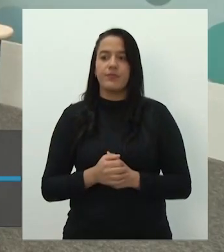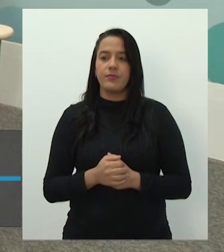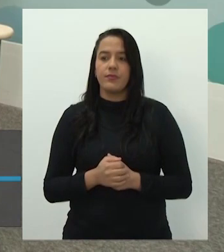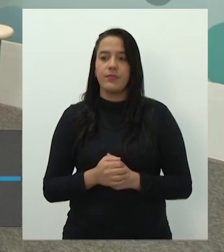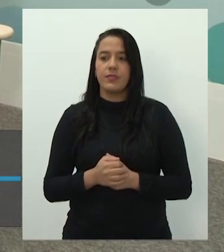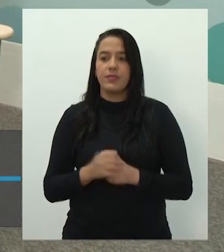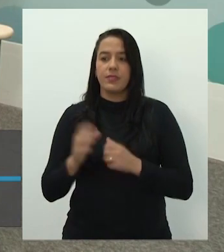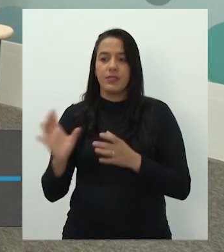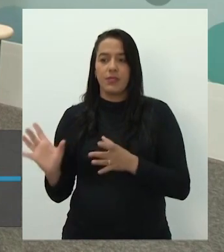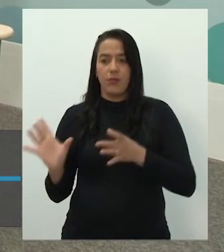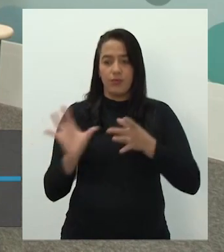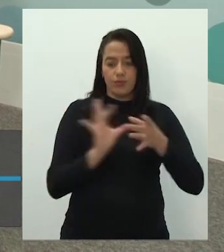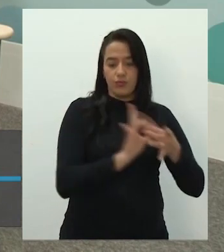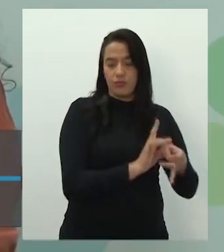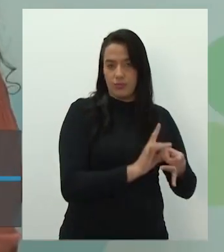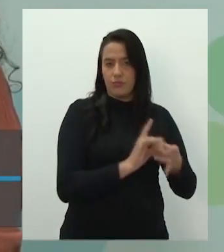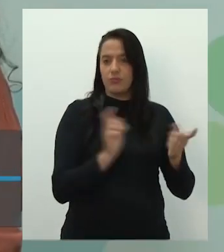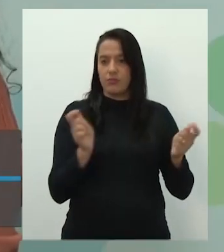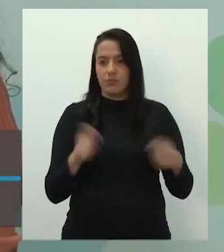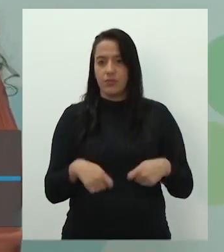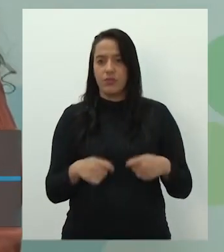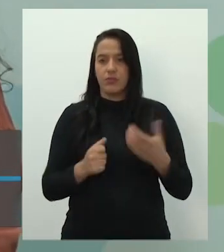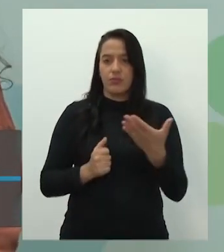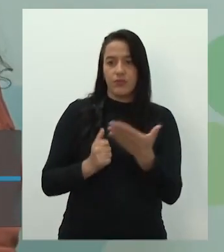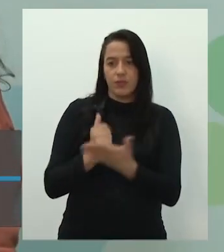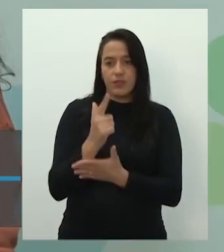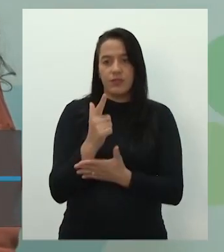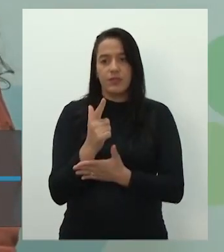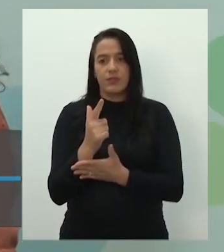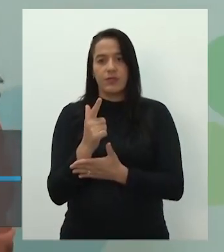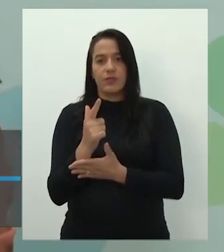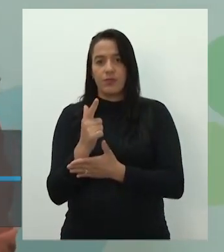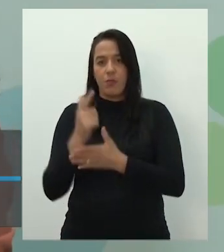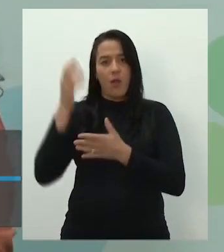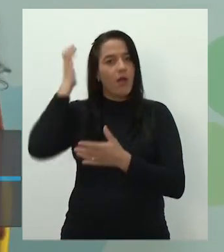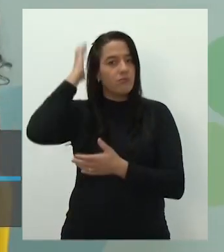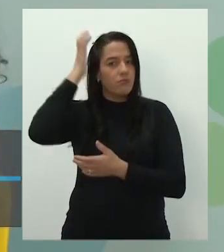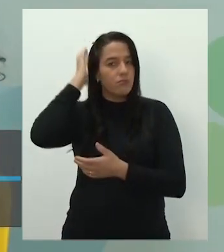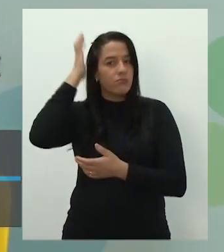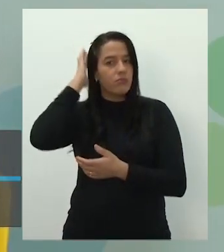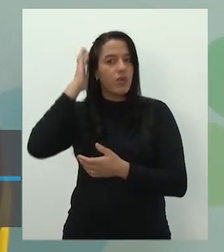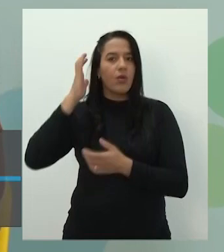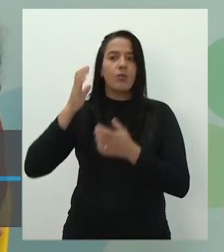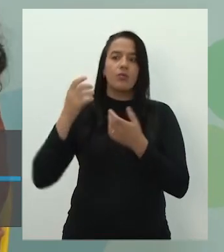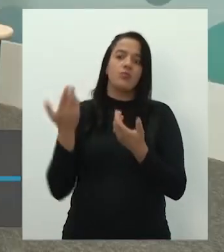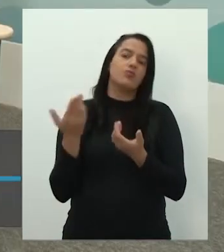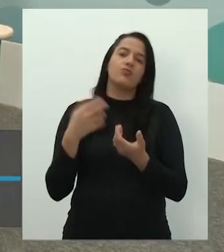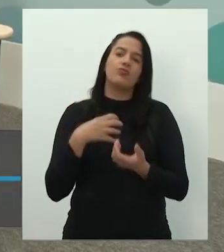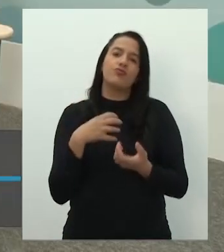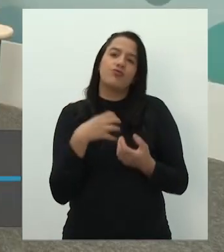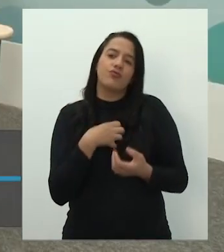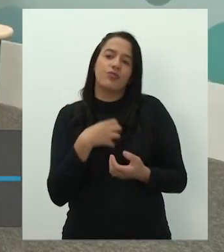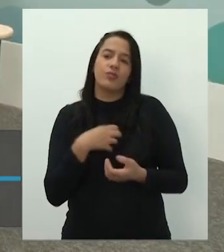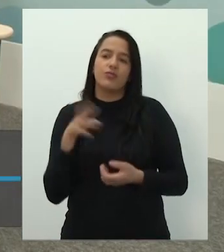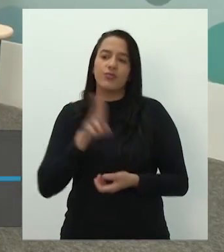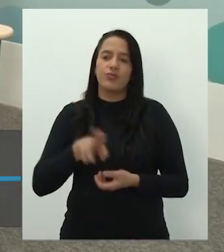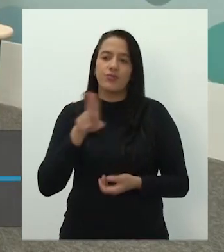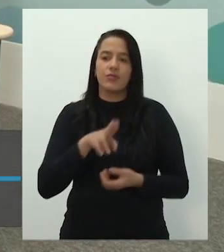sim. Eu posso linkar sim os três. Presta bem atenção. Quando você compra um shampoo, está ali falando o modo de usar. Quando você compra um manual de instrução...